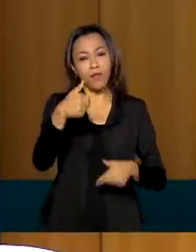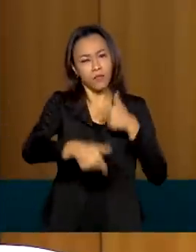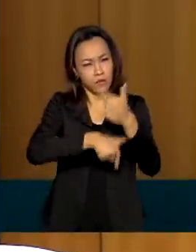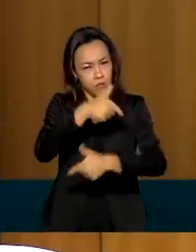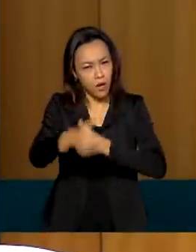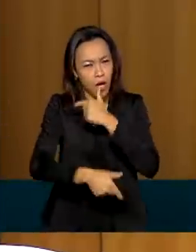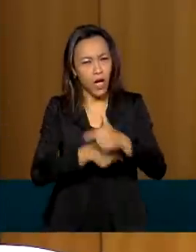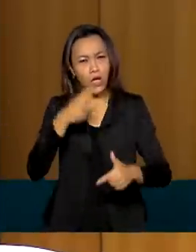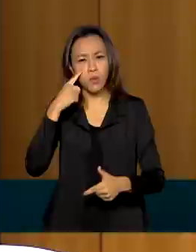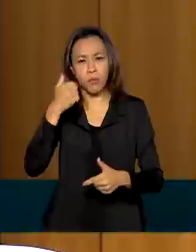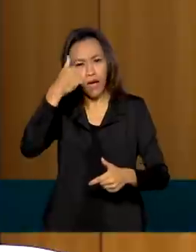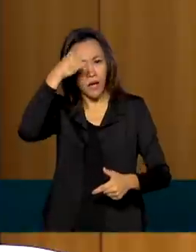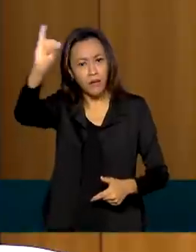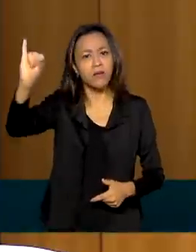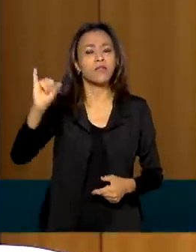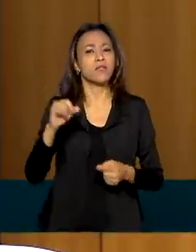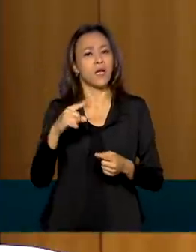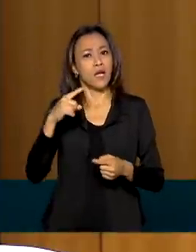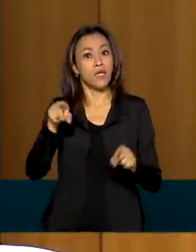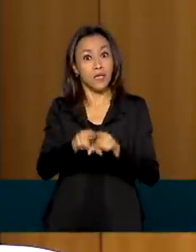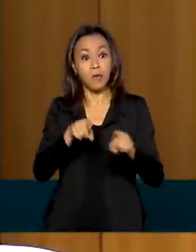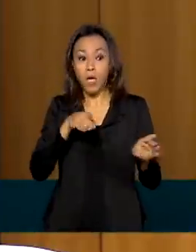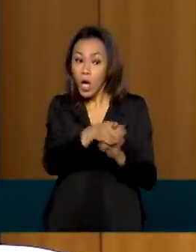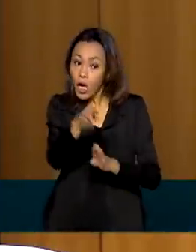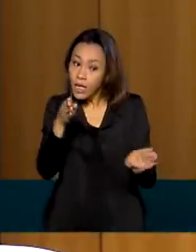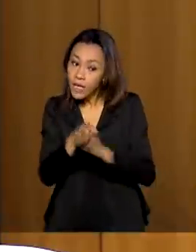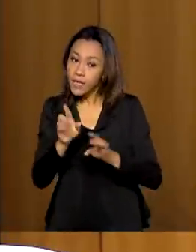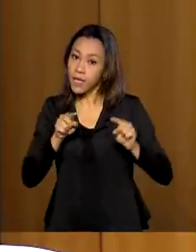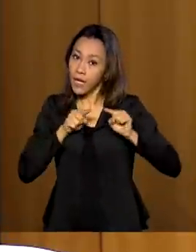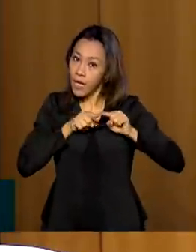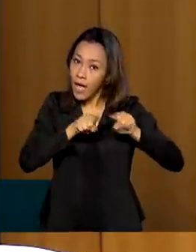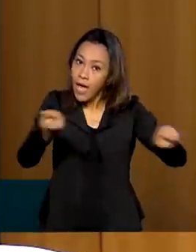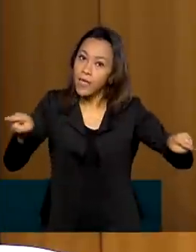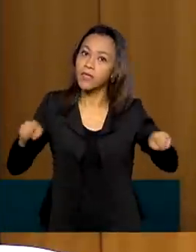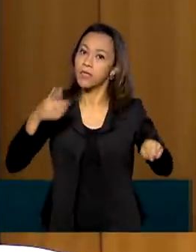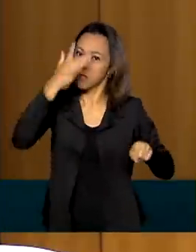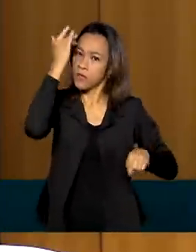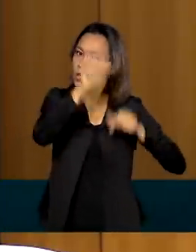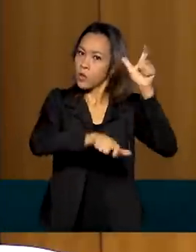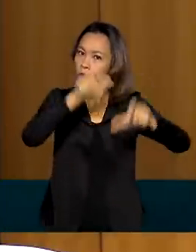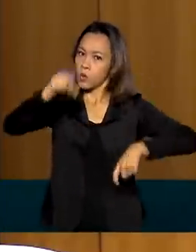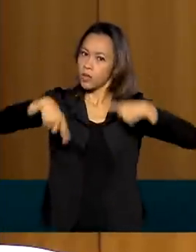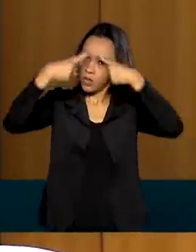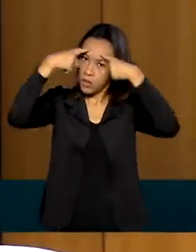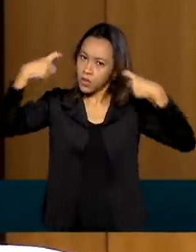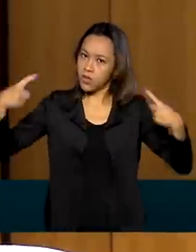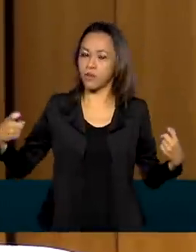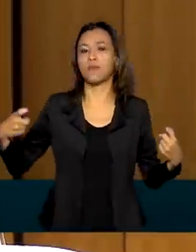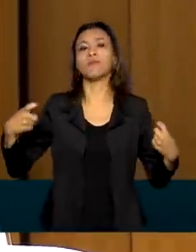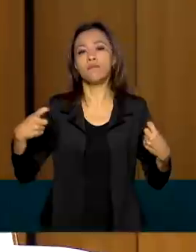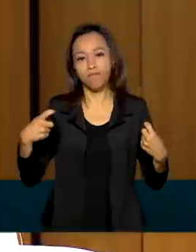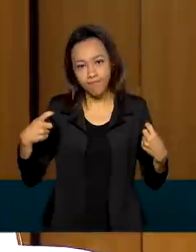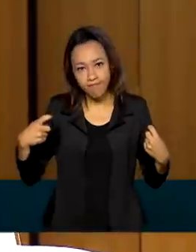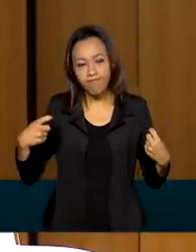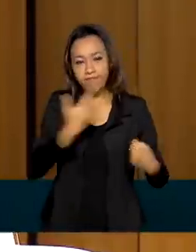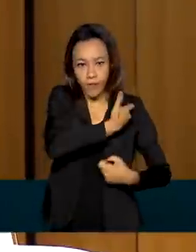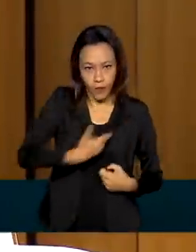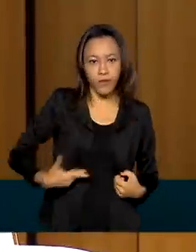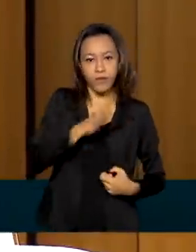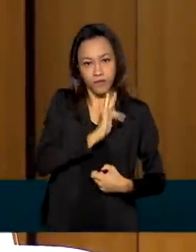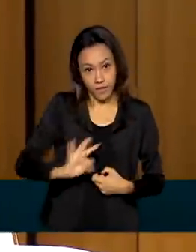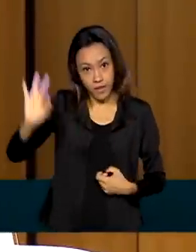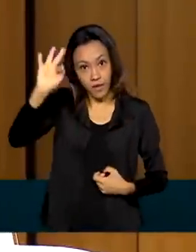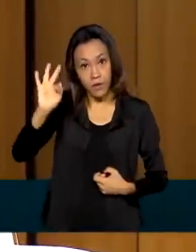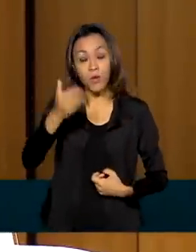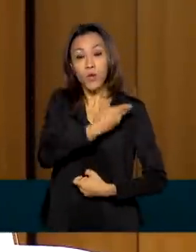repressivo e didático a esses agressores. É um efeito pedagógico. O governo federal e